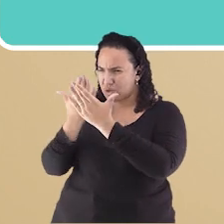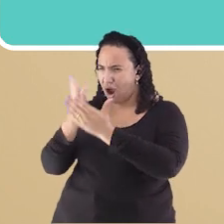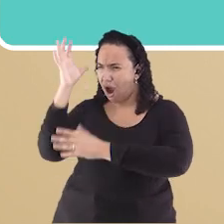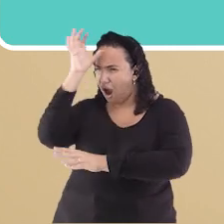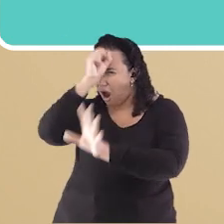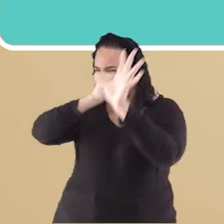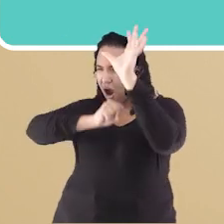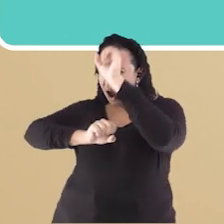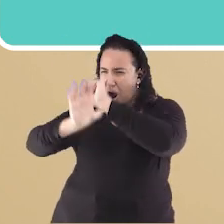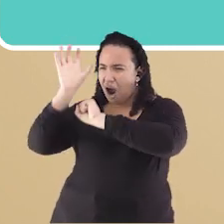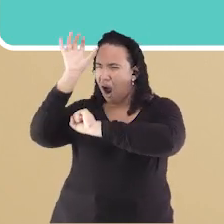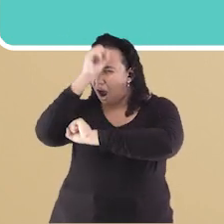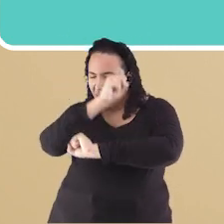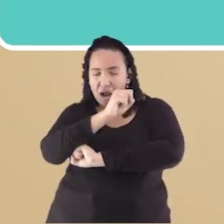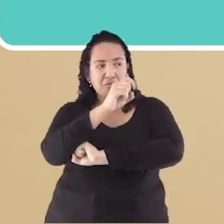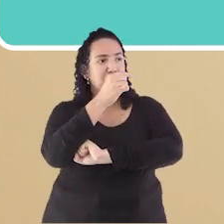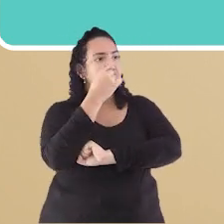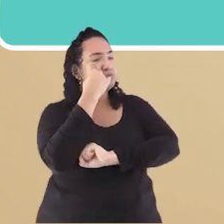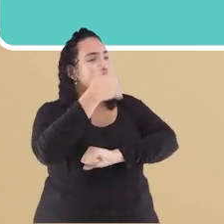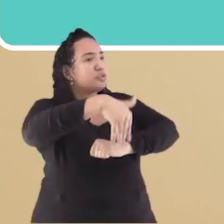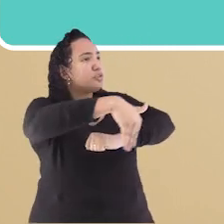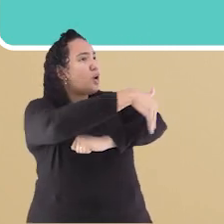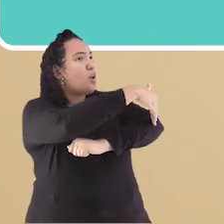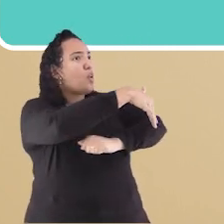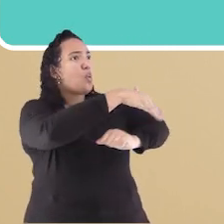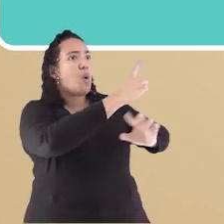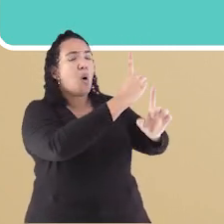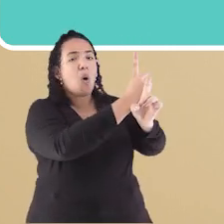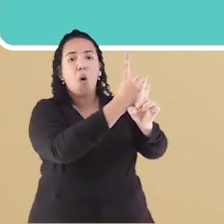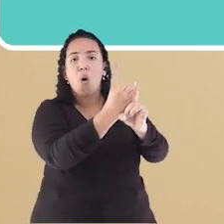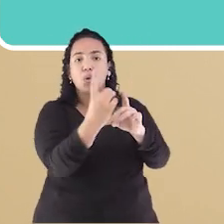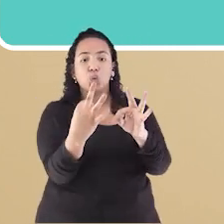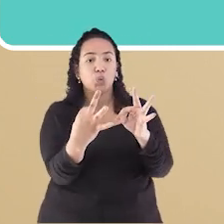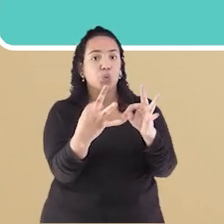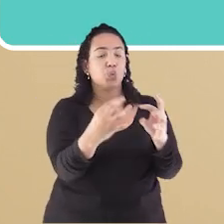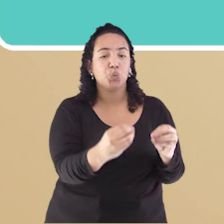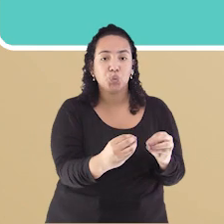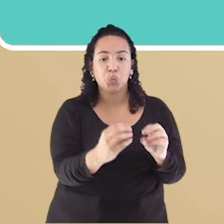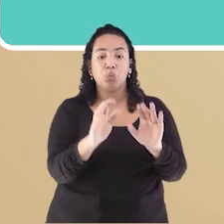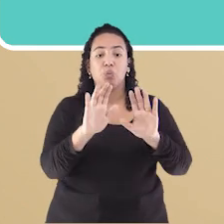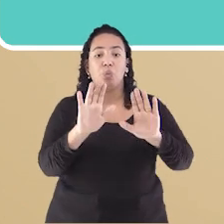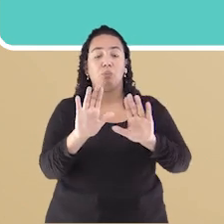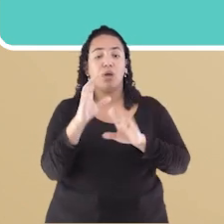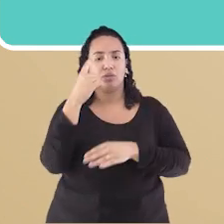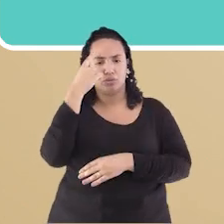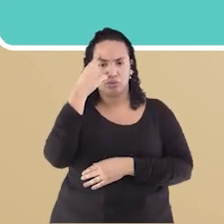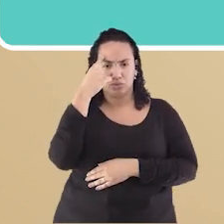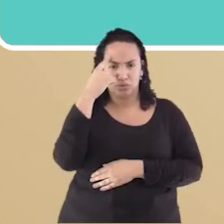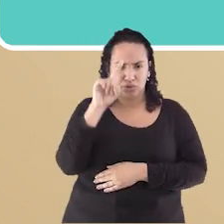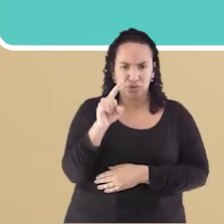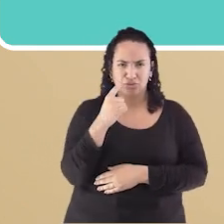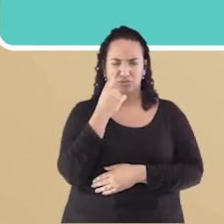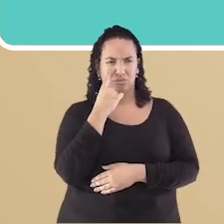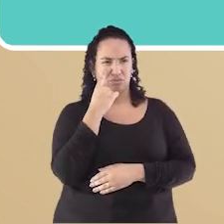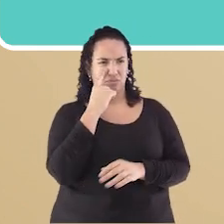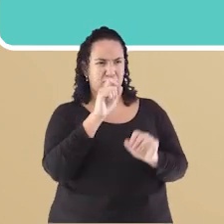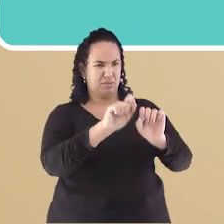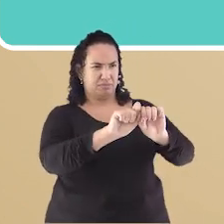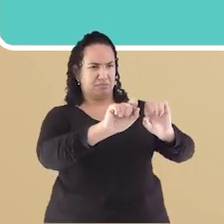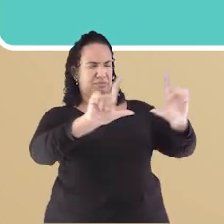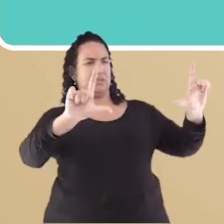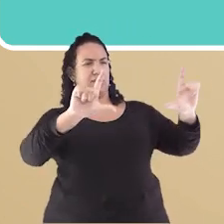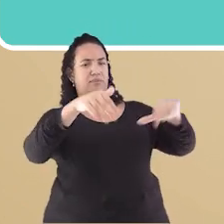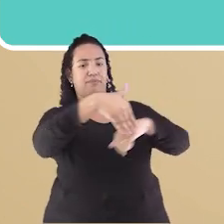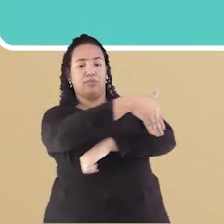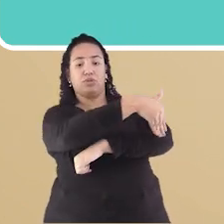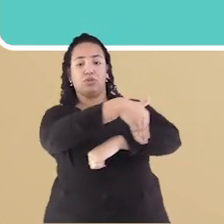Ia logo aparecendo em tudo que é lugar Até que chegou um dia João olhou para uma placa na sua